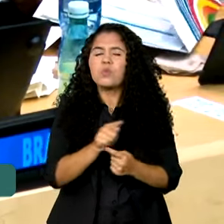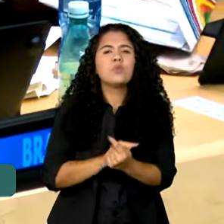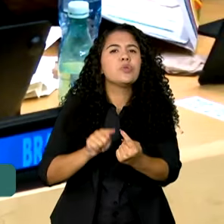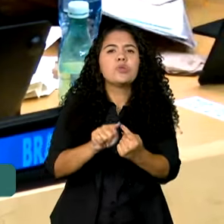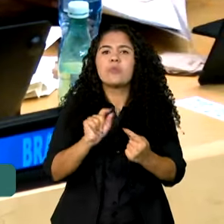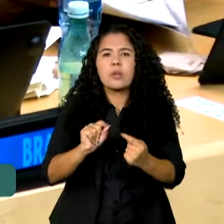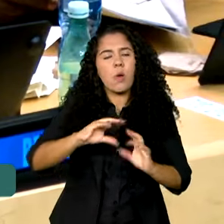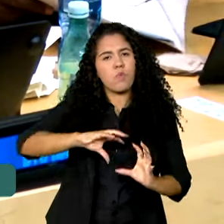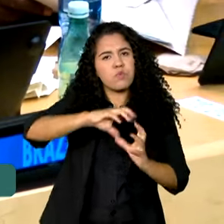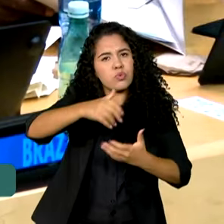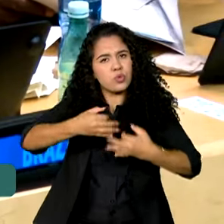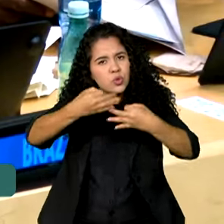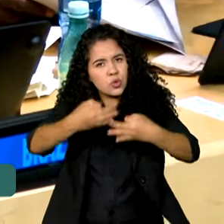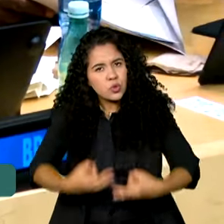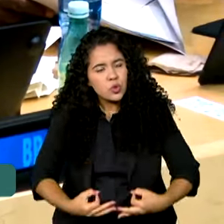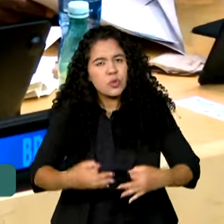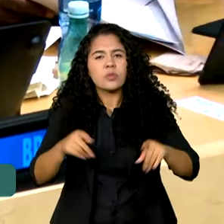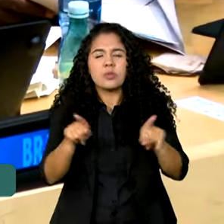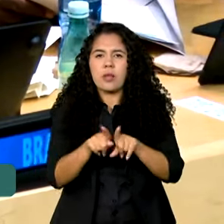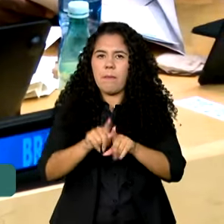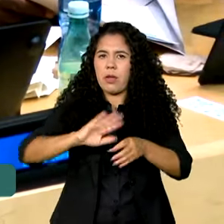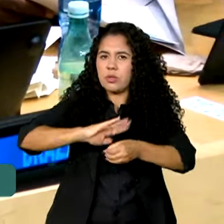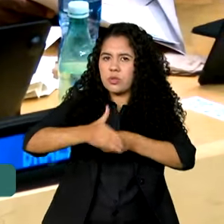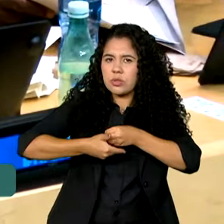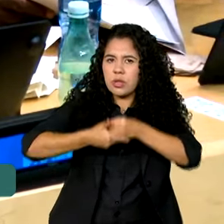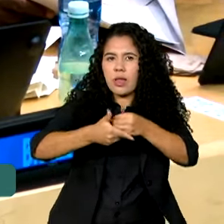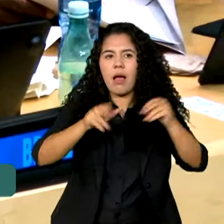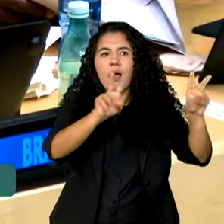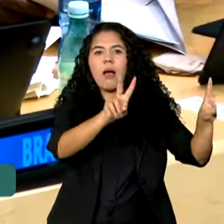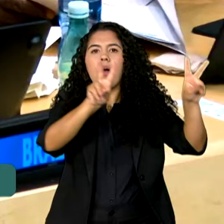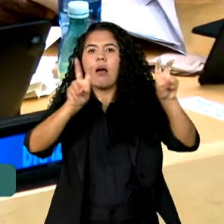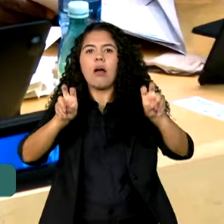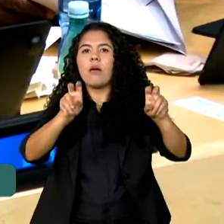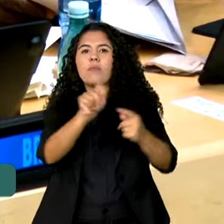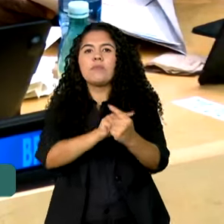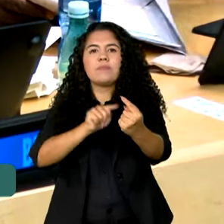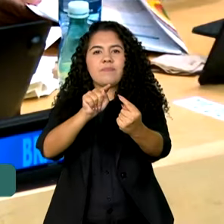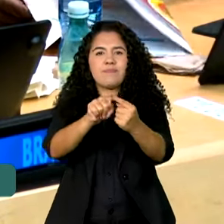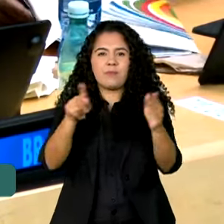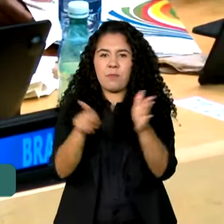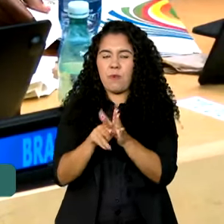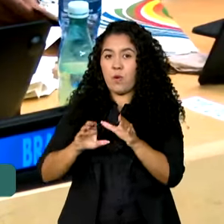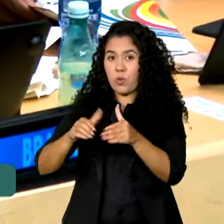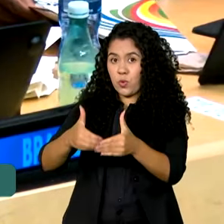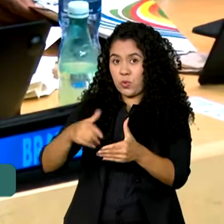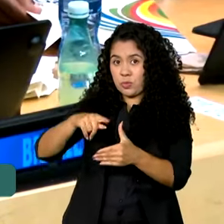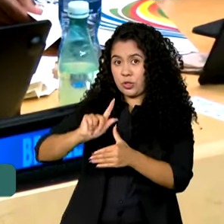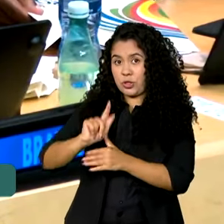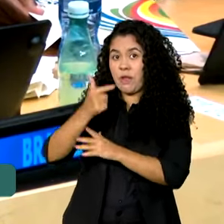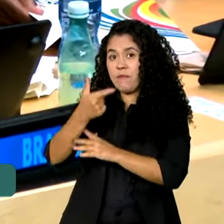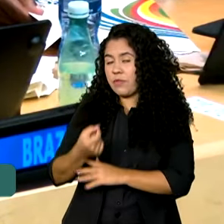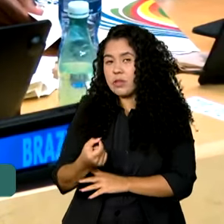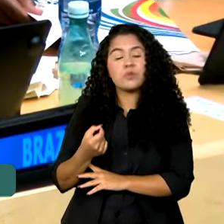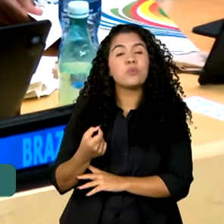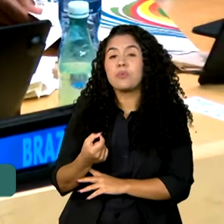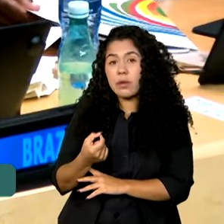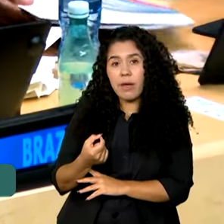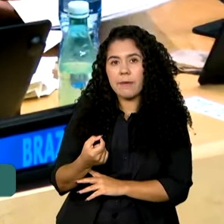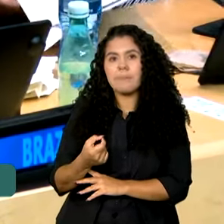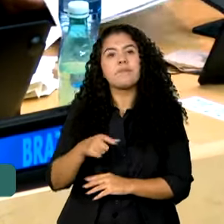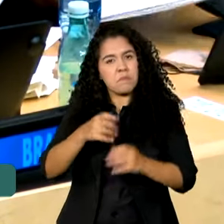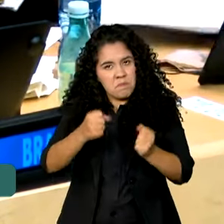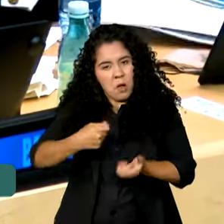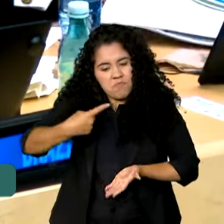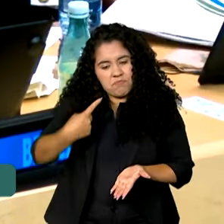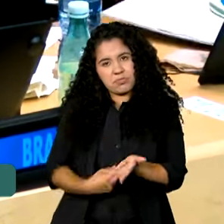e de um planeta sustentável, como diz o lema da nossa presidência do G20. Podem contar com o Brasil